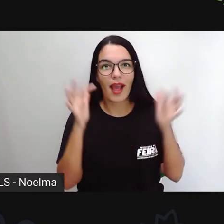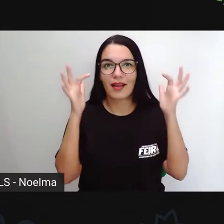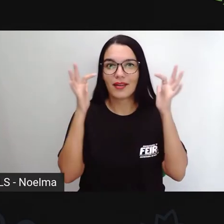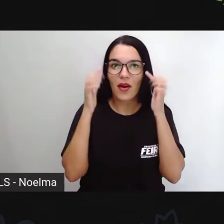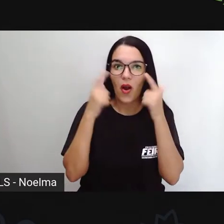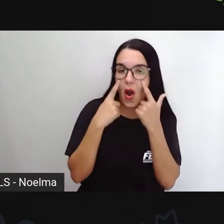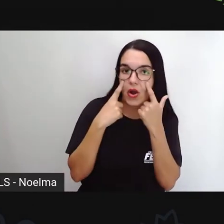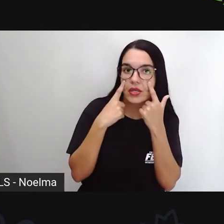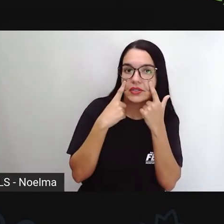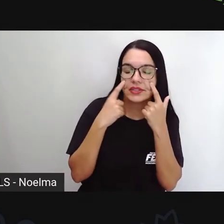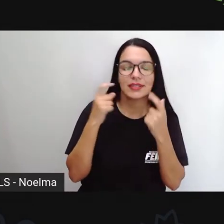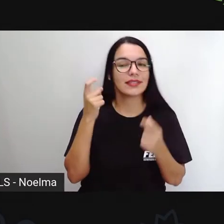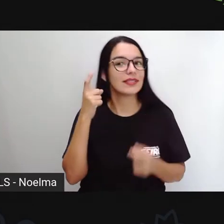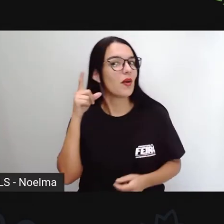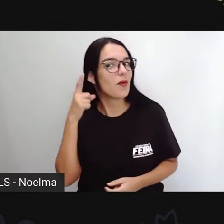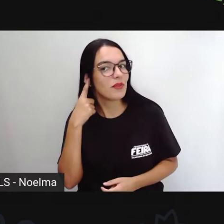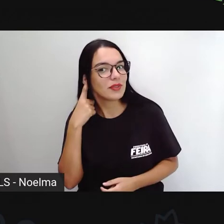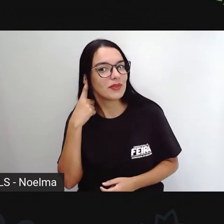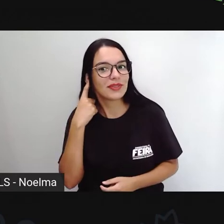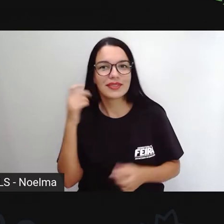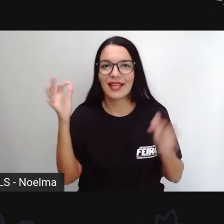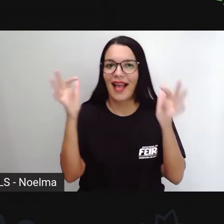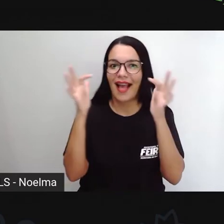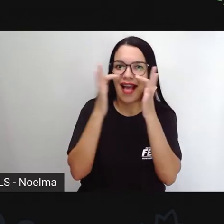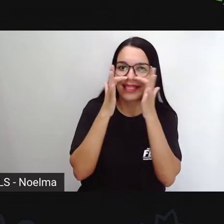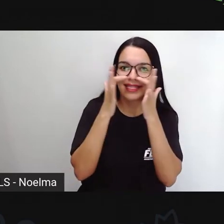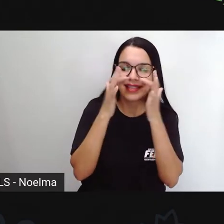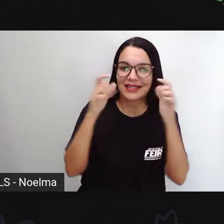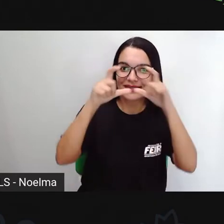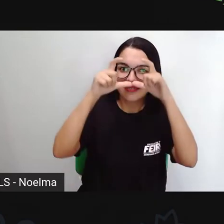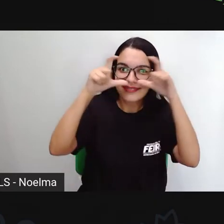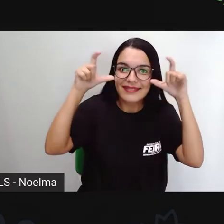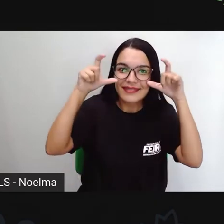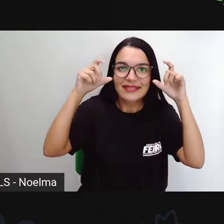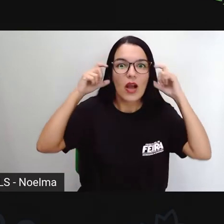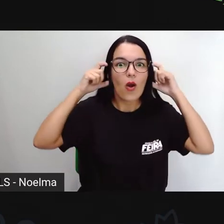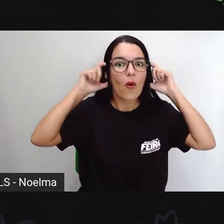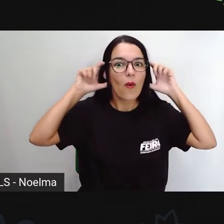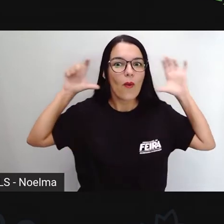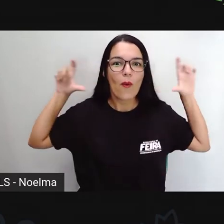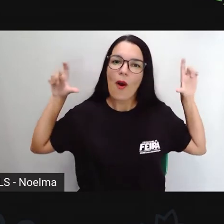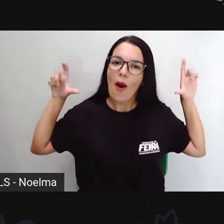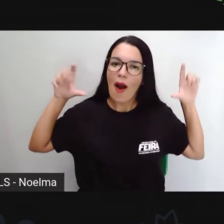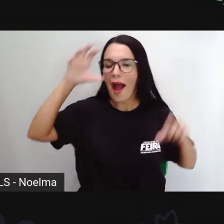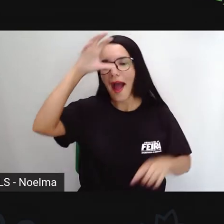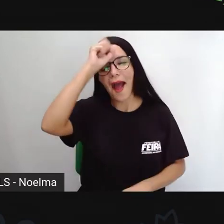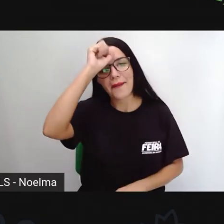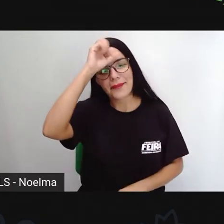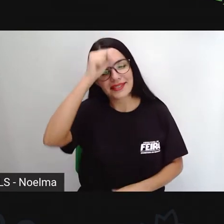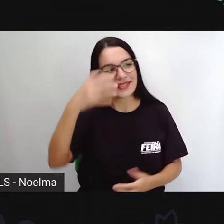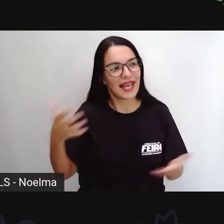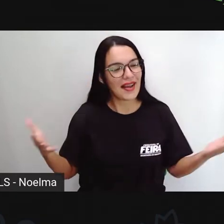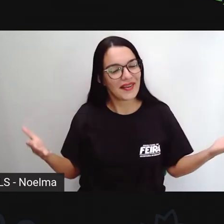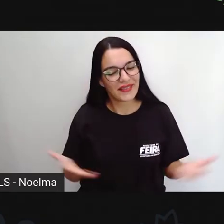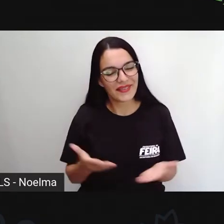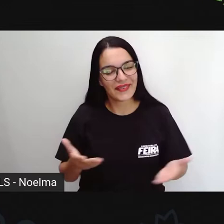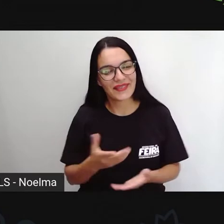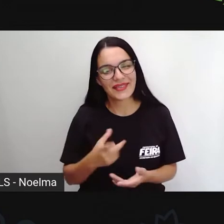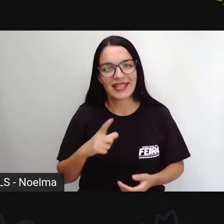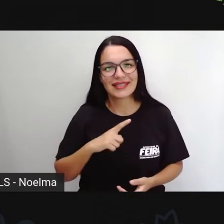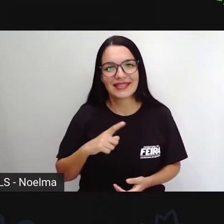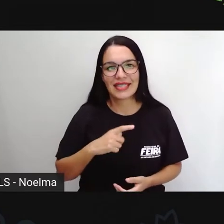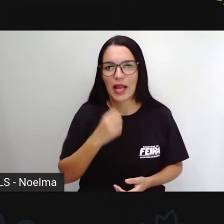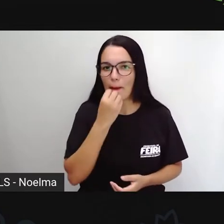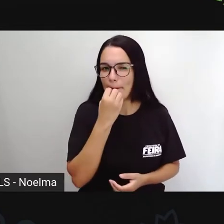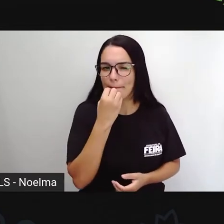atentos, ouvidos atentos, para que tudo que a gente escute, que a gente veja, que a gente aprenda nesta aula, seja aí muito